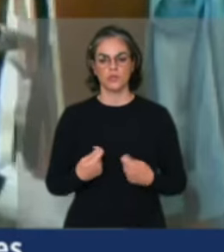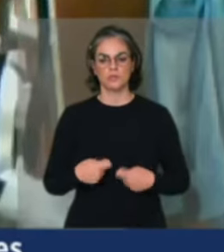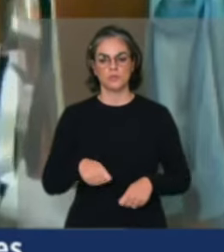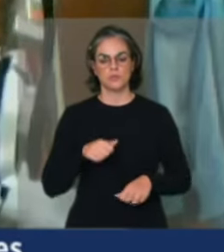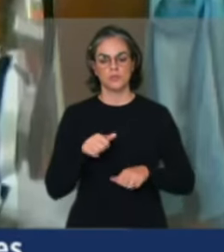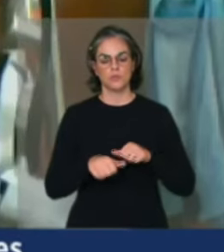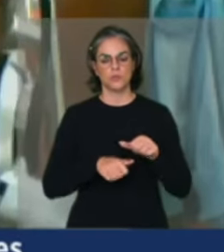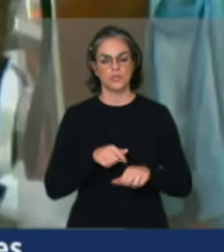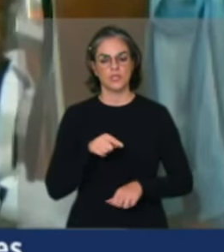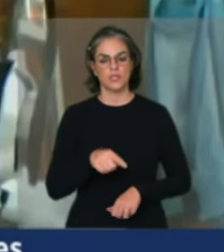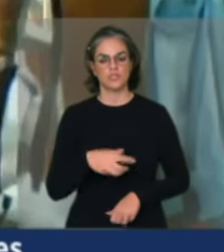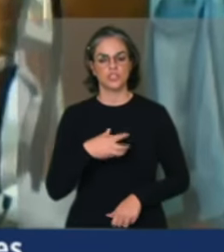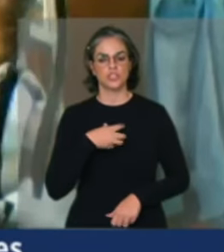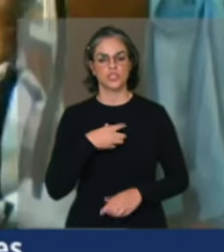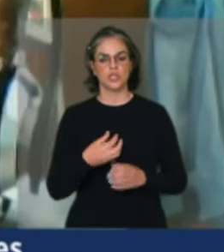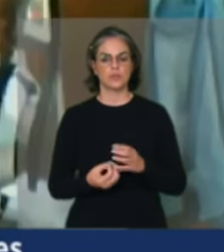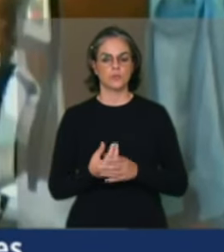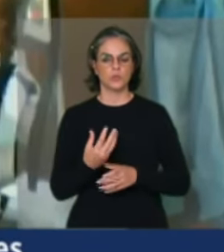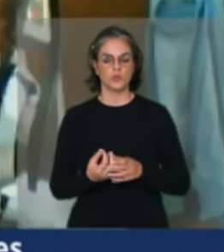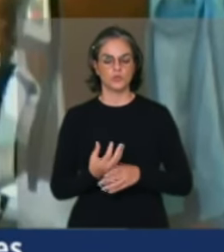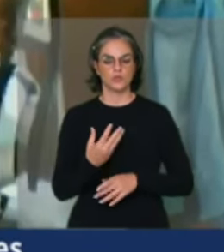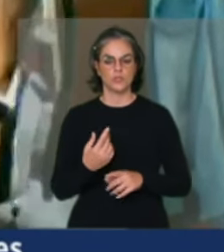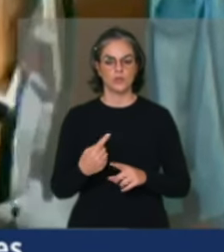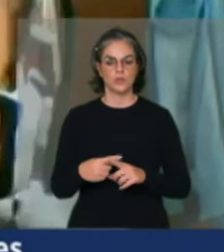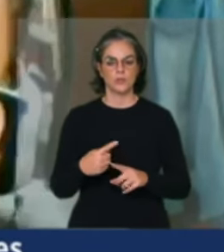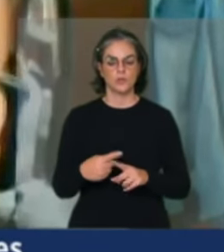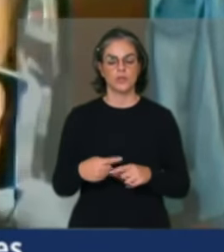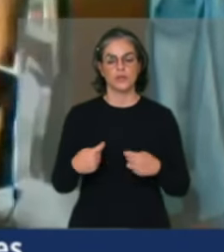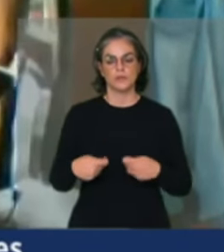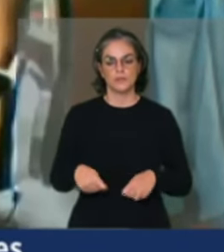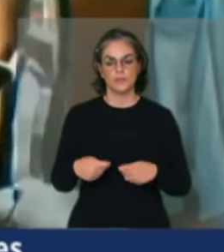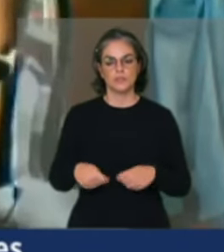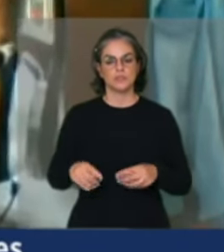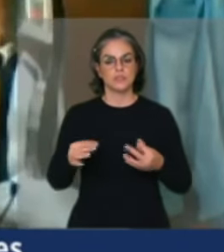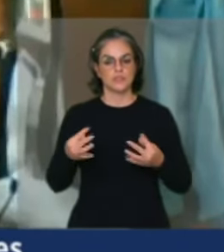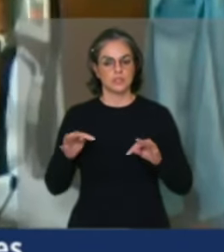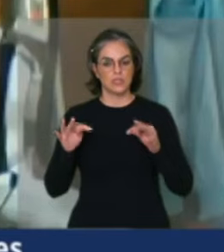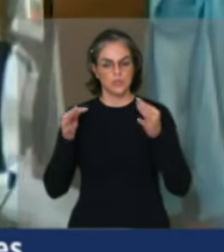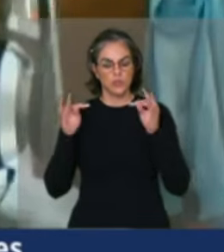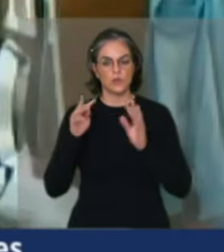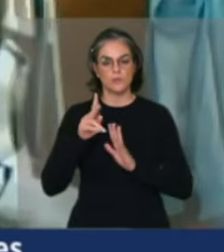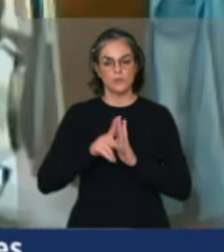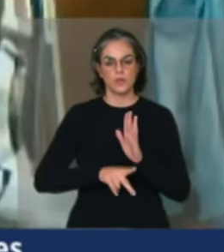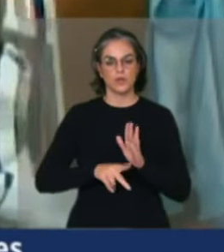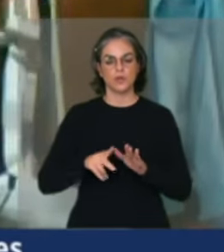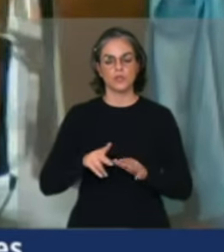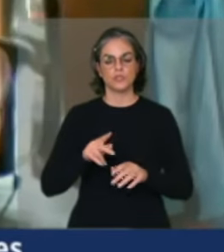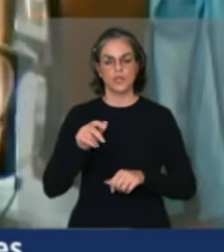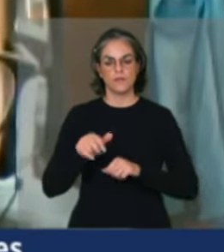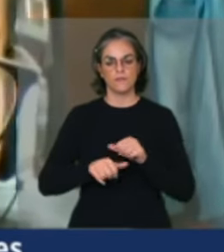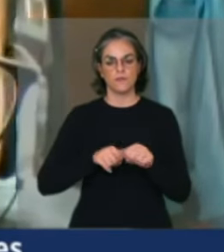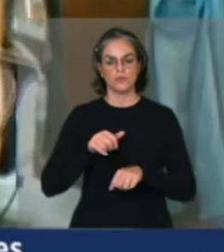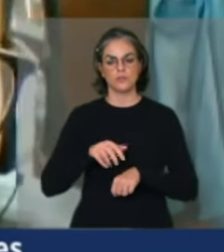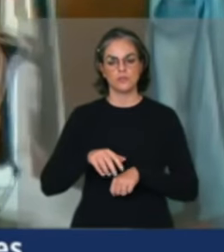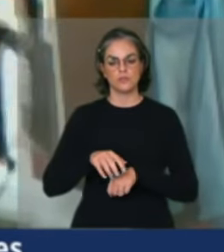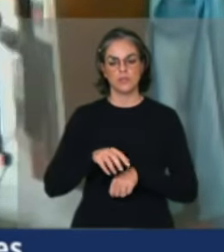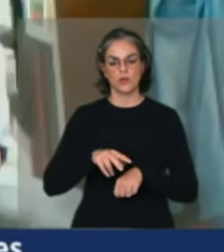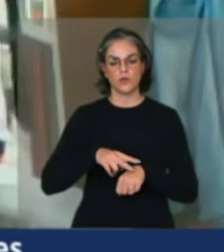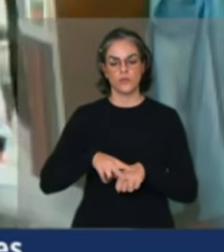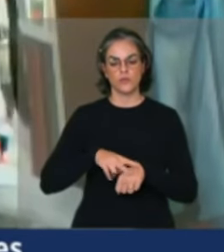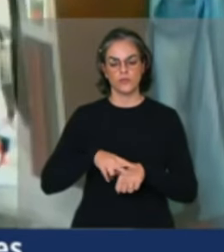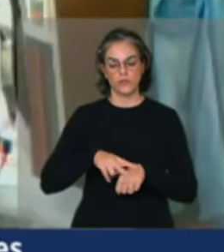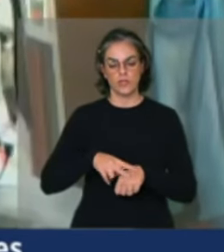que está baseado no pacote tecnológico, no pacote da Revolução Verde, a gente precisa garantir uma transição agroecológica,